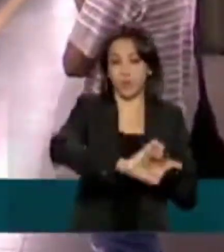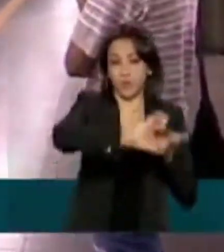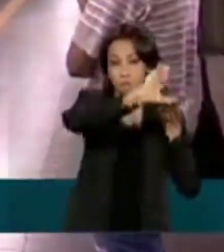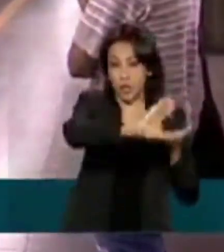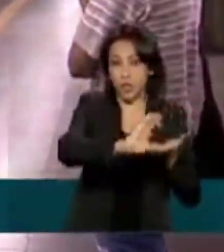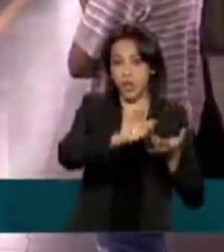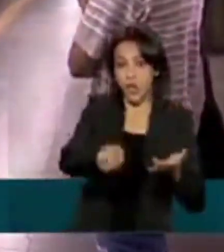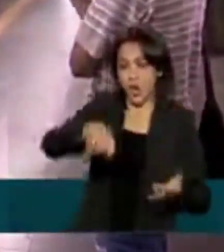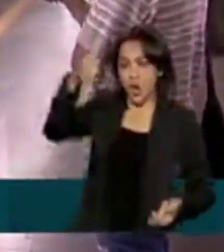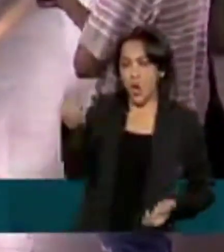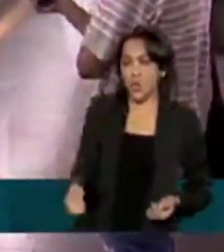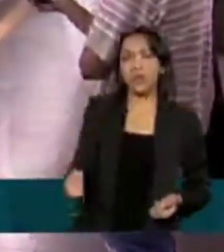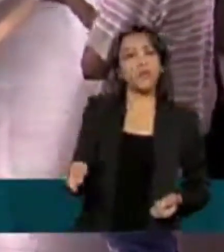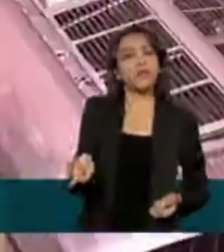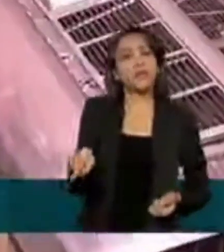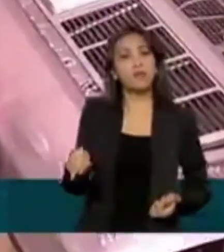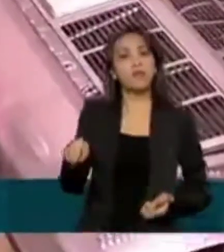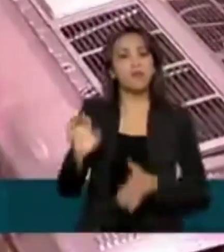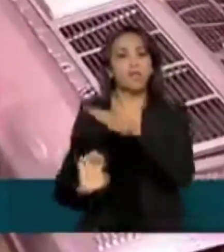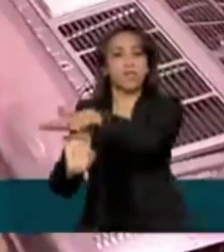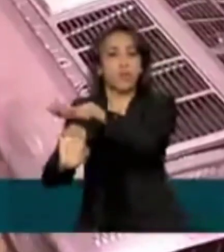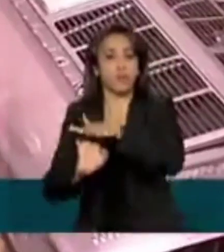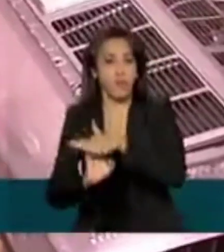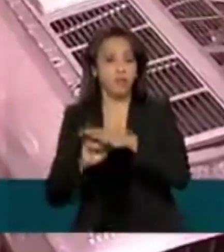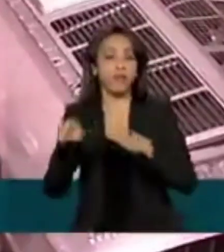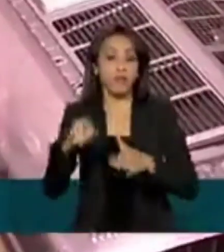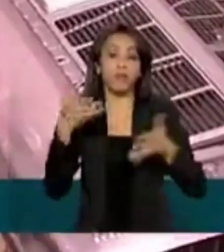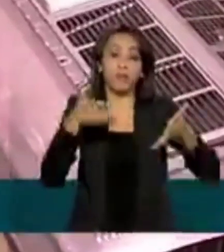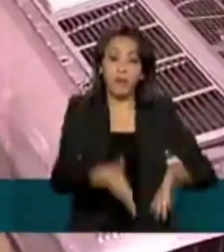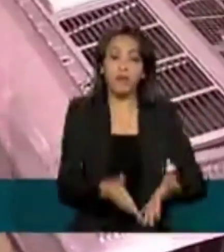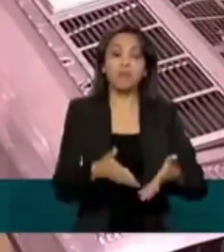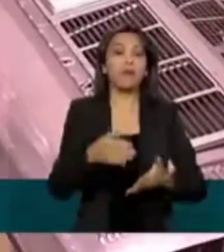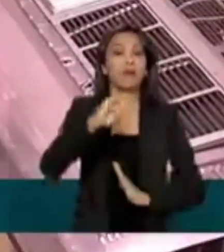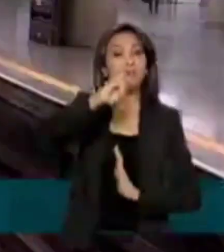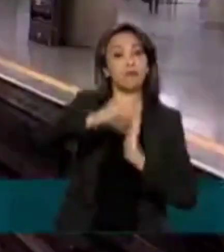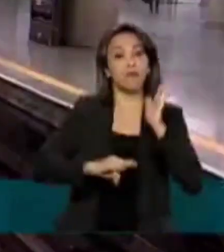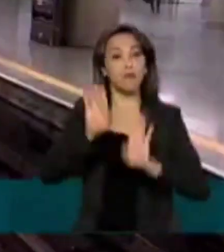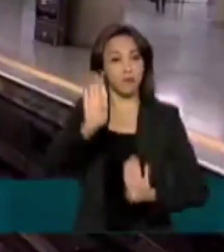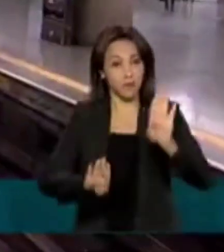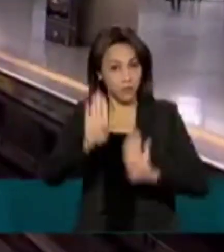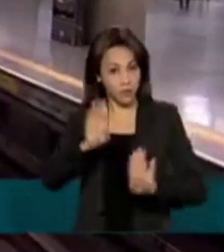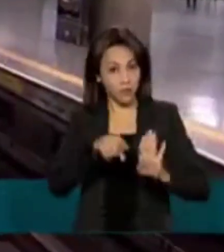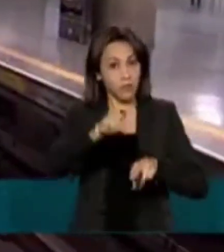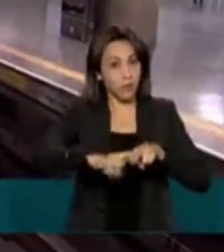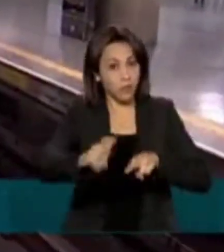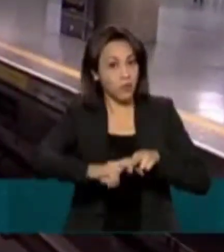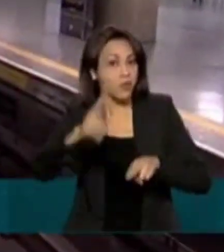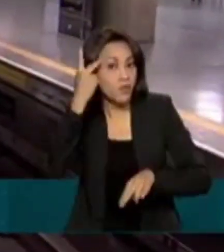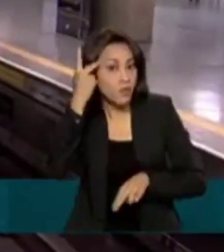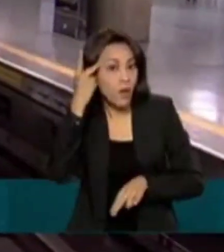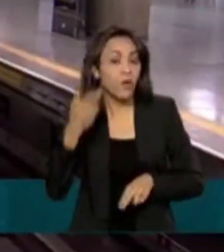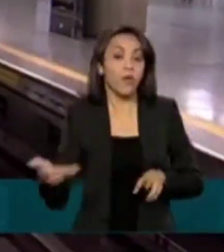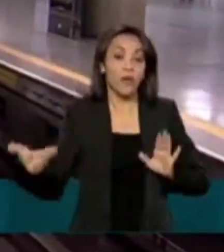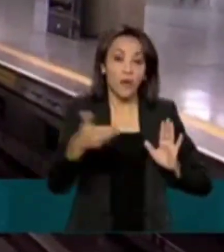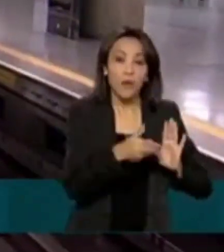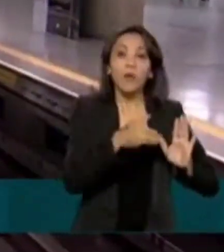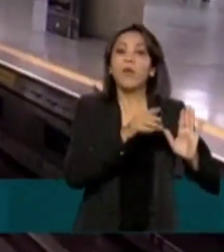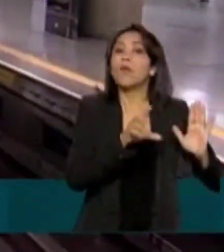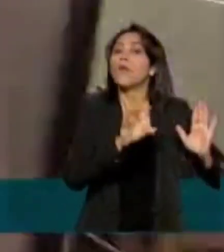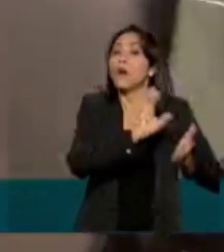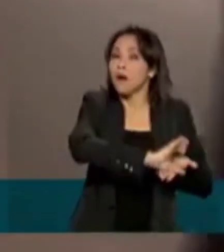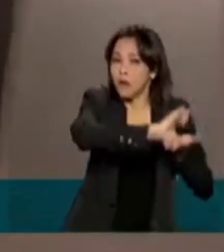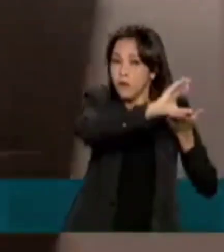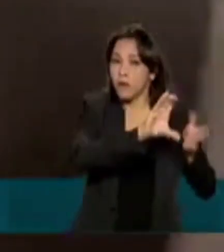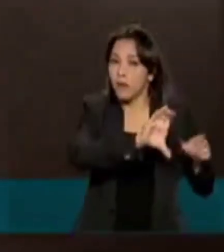participaram das licitações em obras de reformas do metrô de São Paulo. Neste caso, o CAD aplicou uma